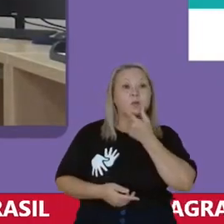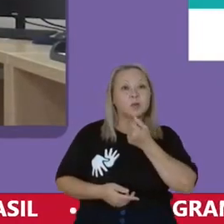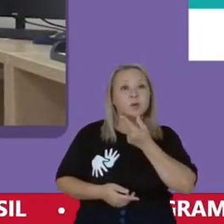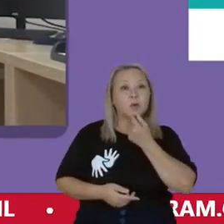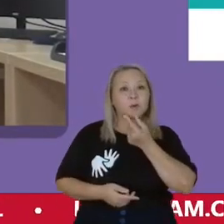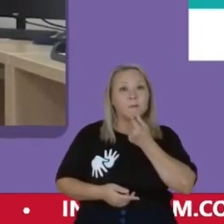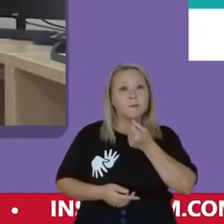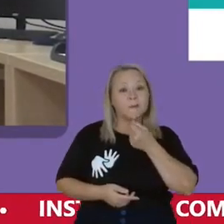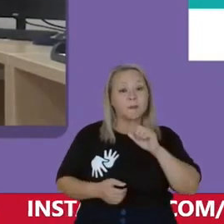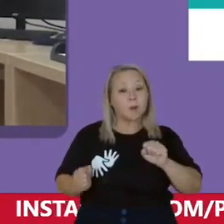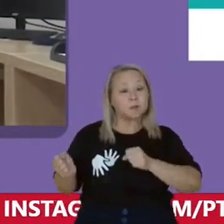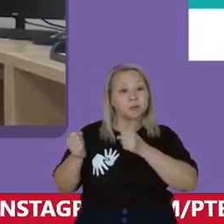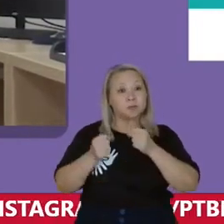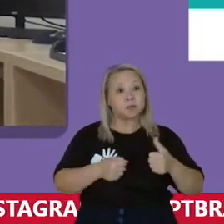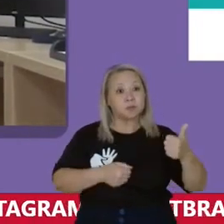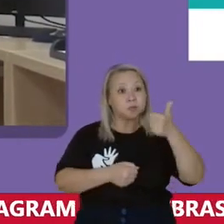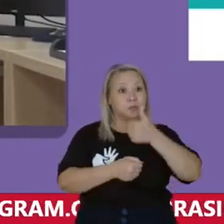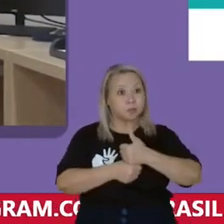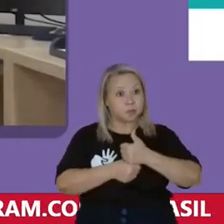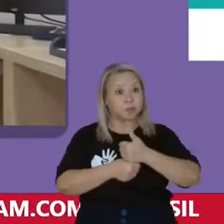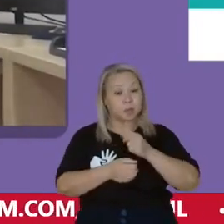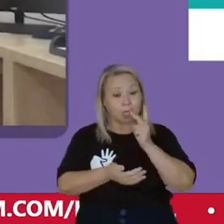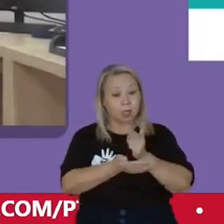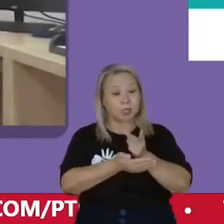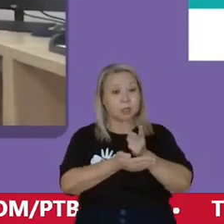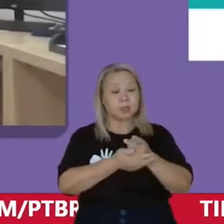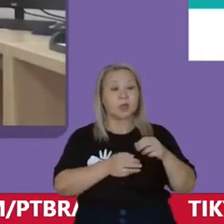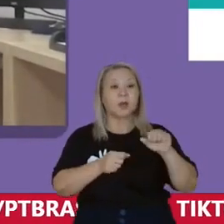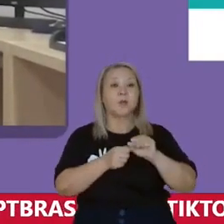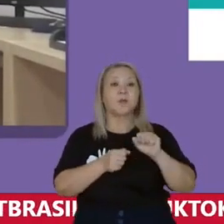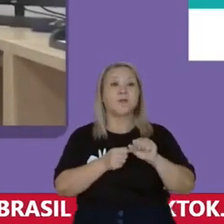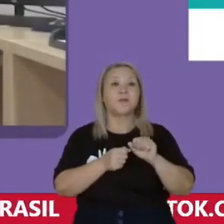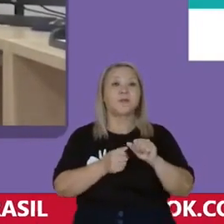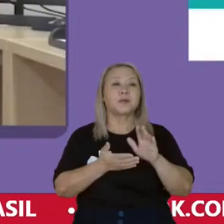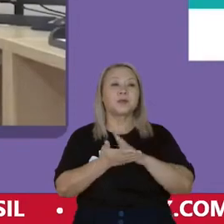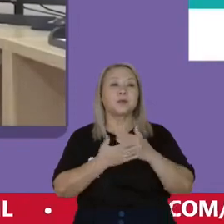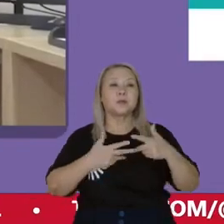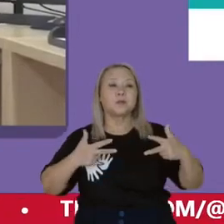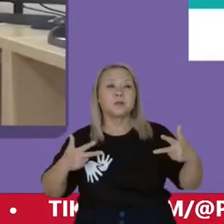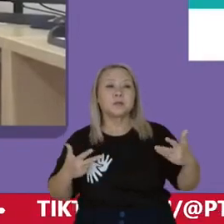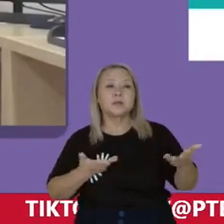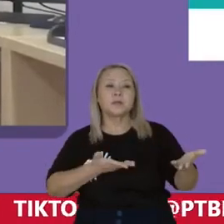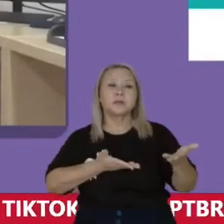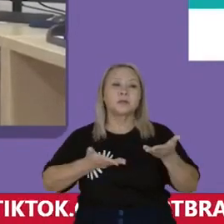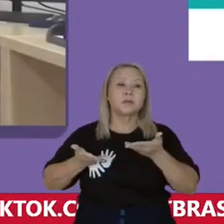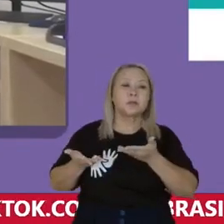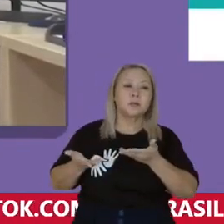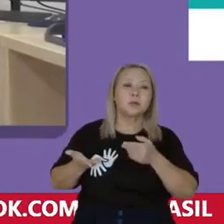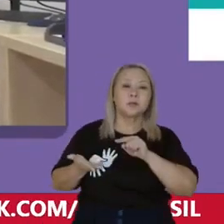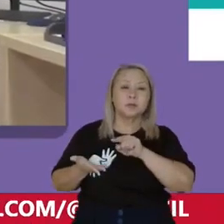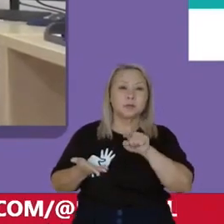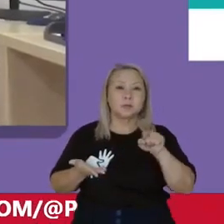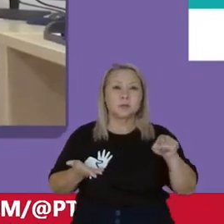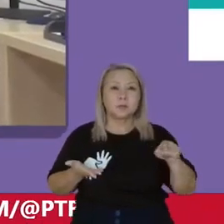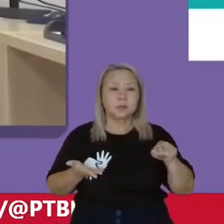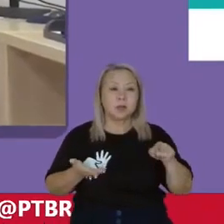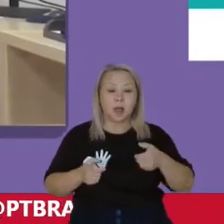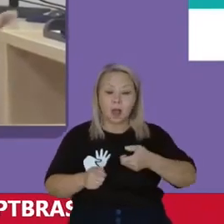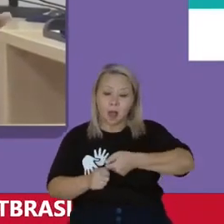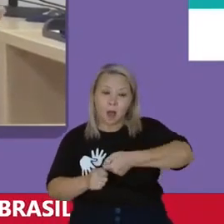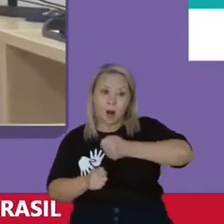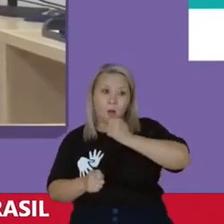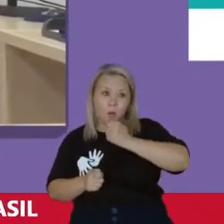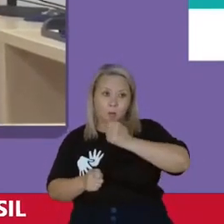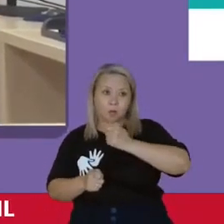do poder Sempre fizeram algo que trouxessem para eles lucros